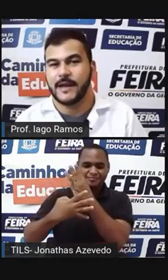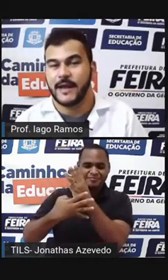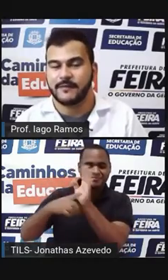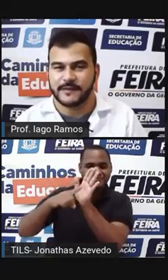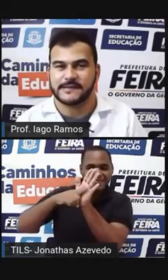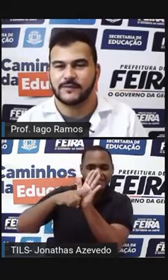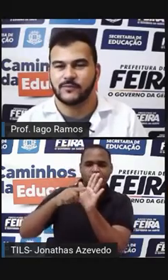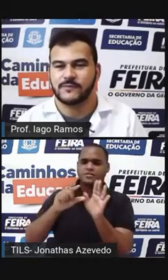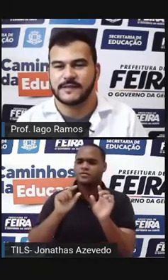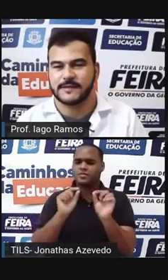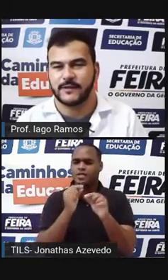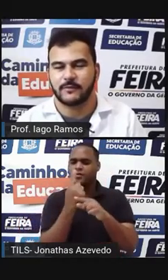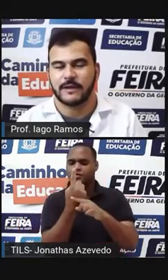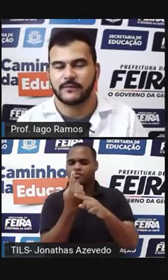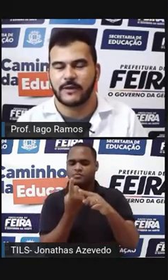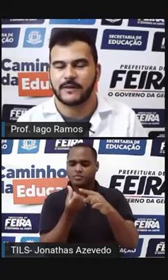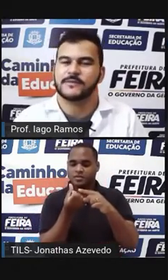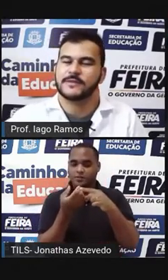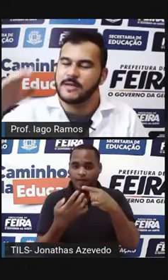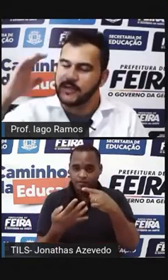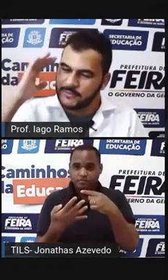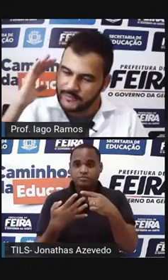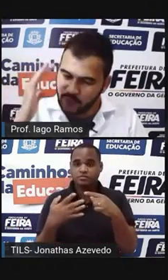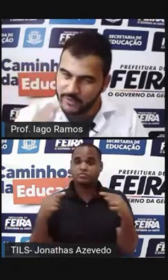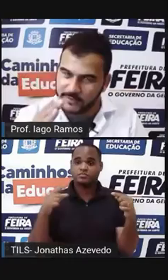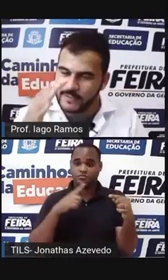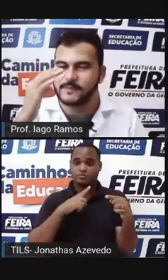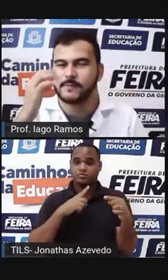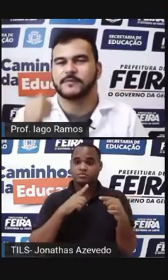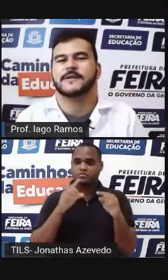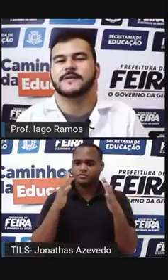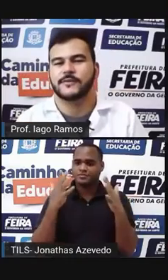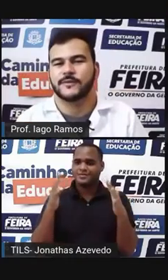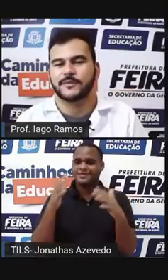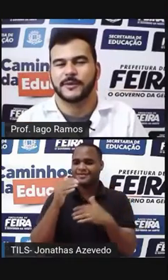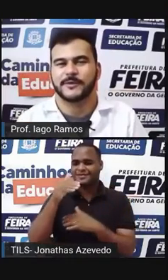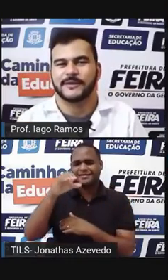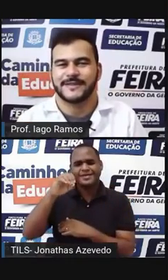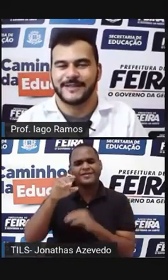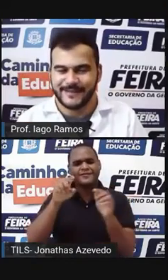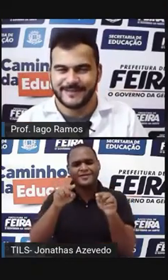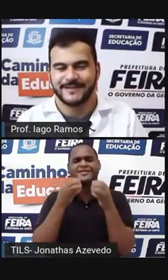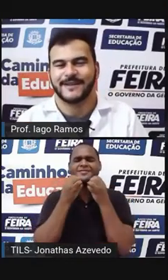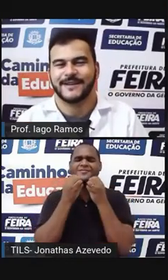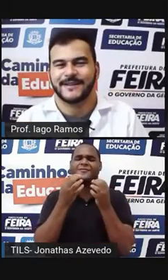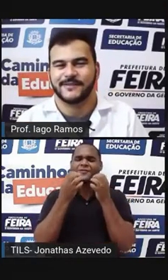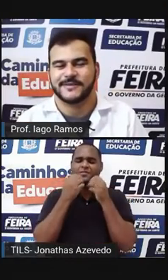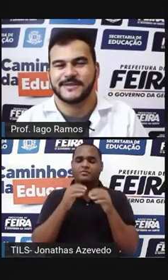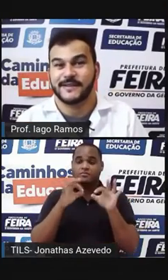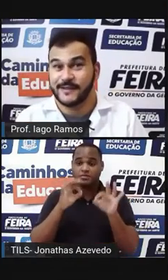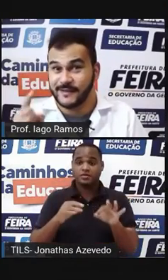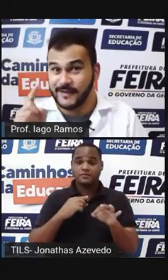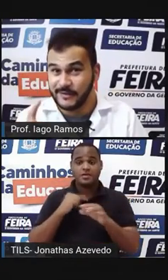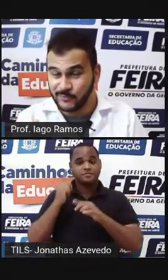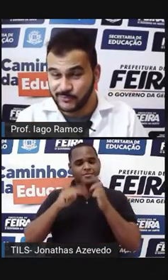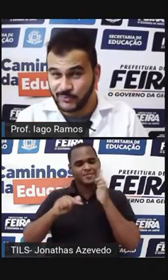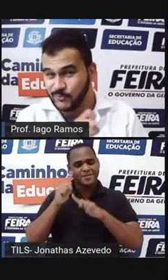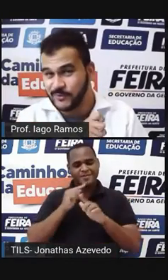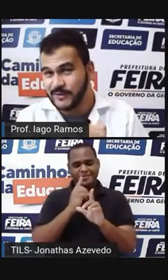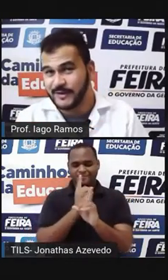É a fração 1,64 avos Nota 10 para você de novo Porque eu tenho certeza que você